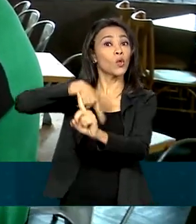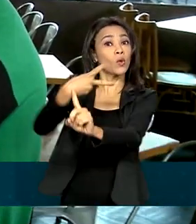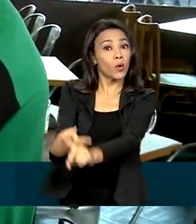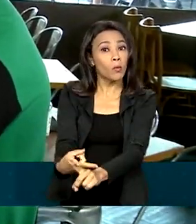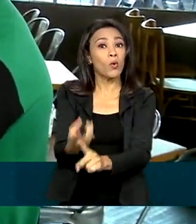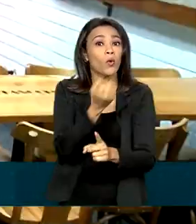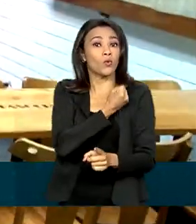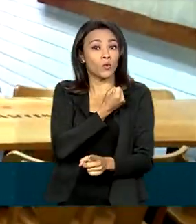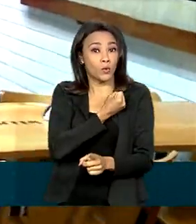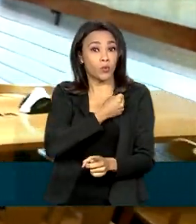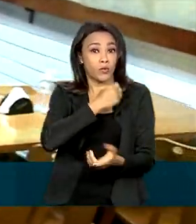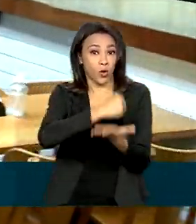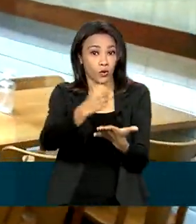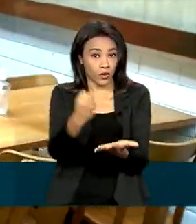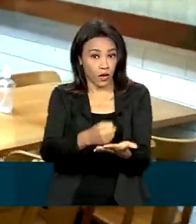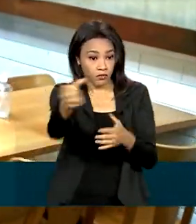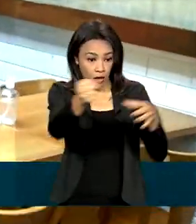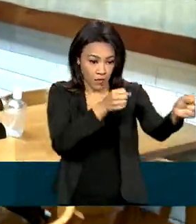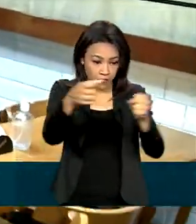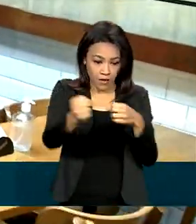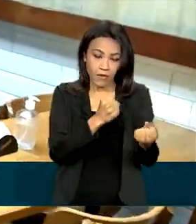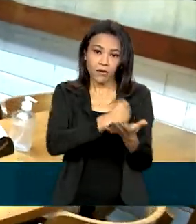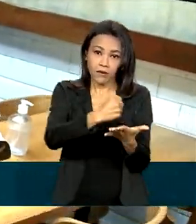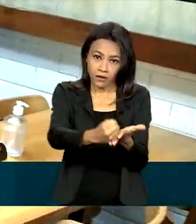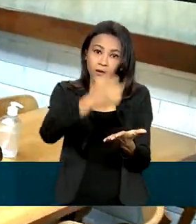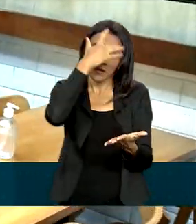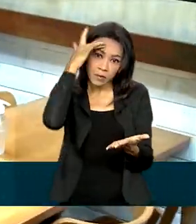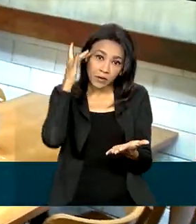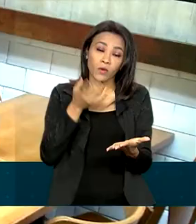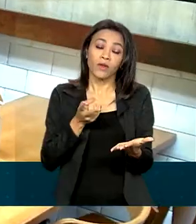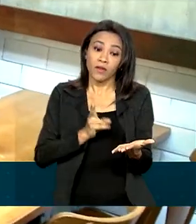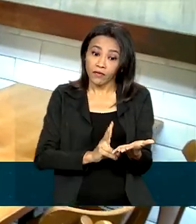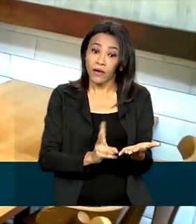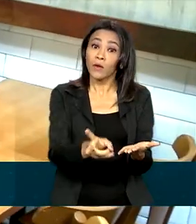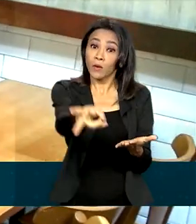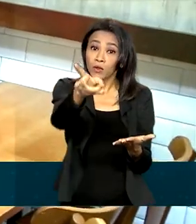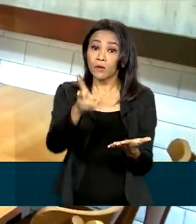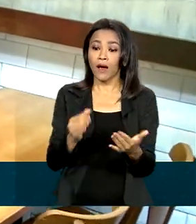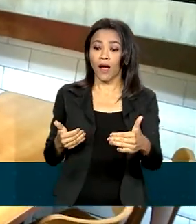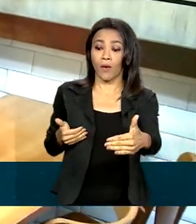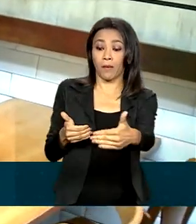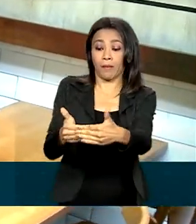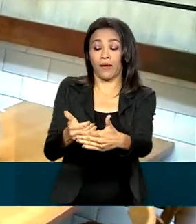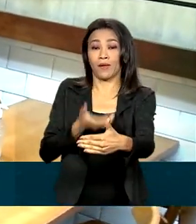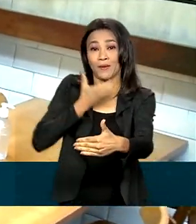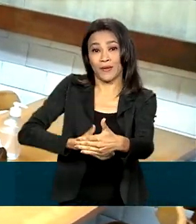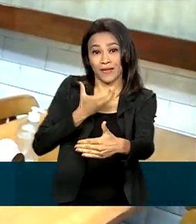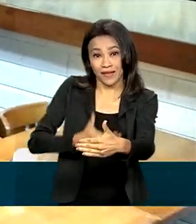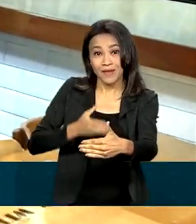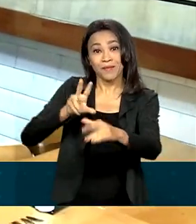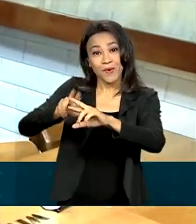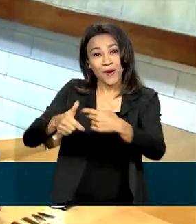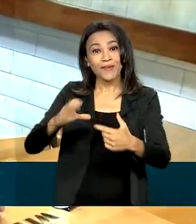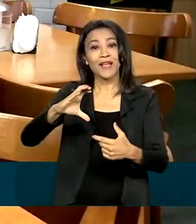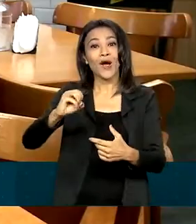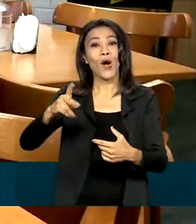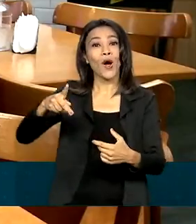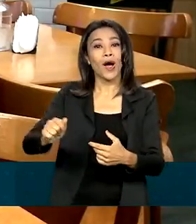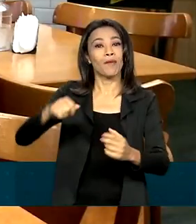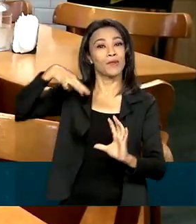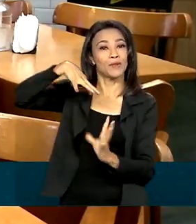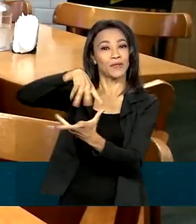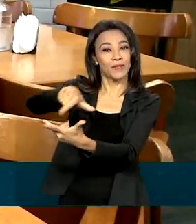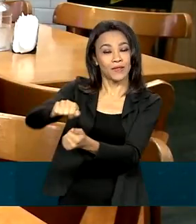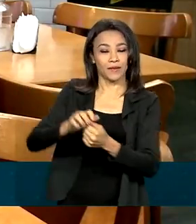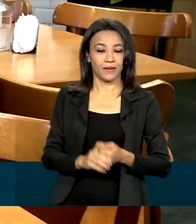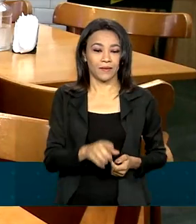número de empregados e as boas notícias devem continuar com a chegada do final do ano, embalado pela Copa do Mundo. Todo mundo